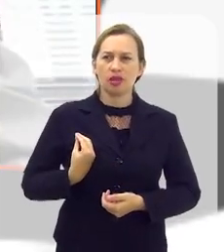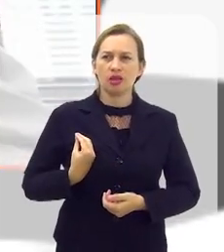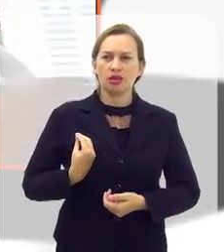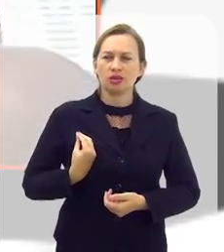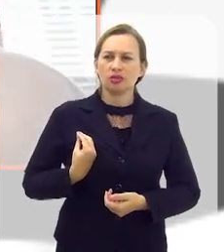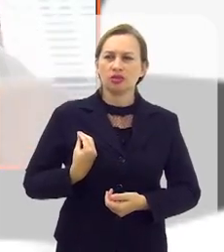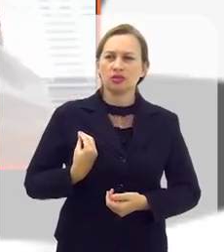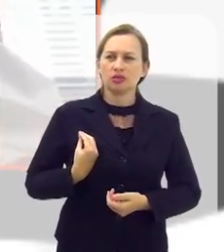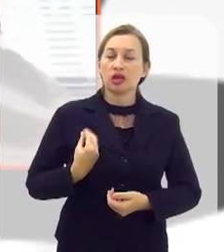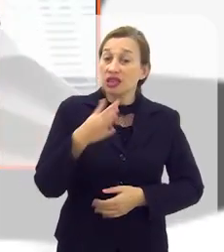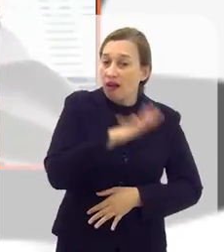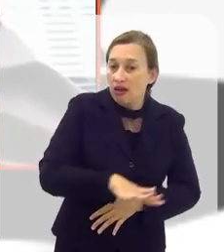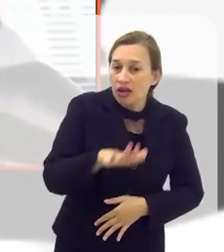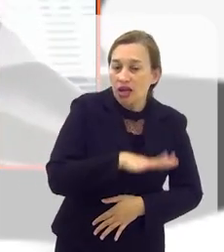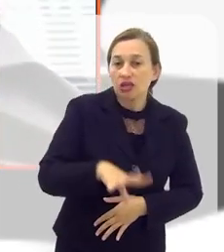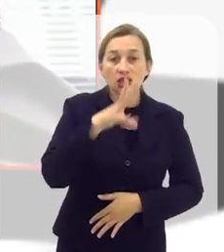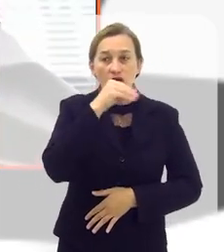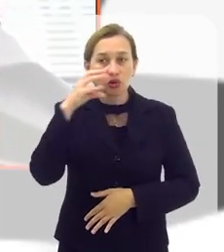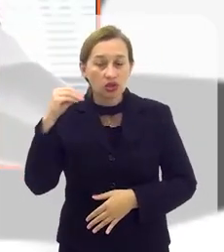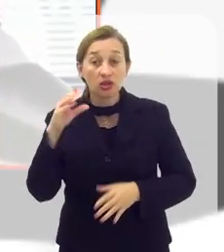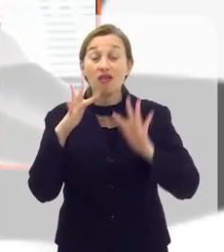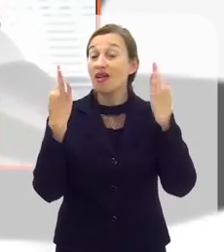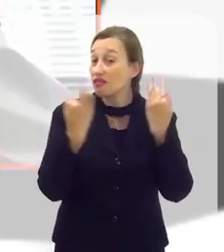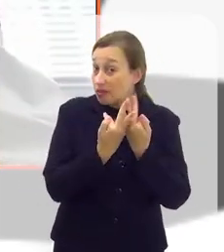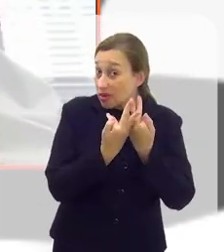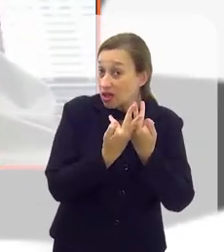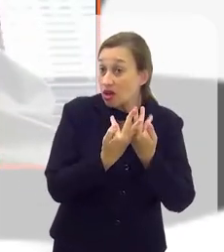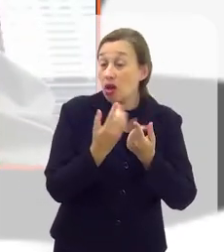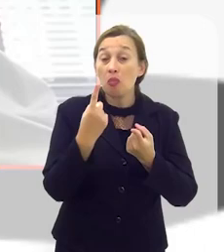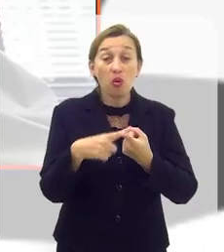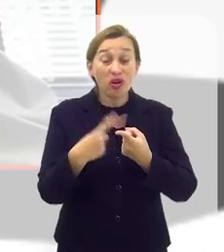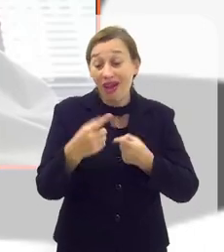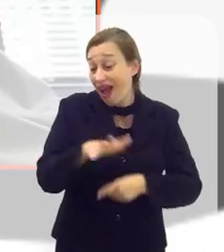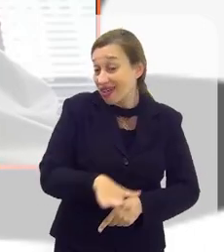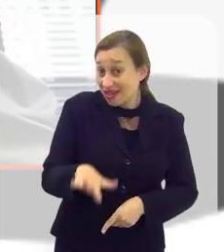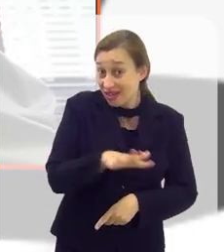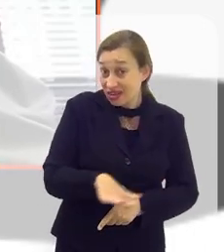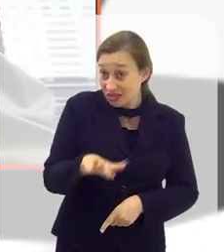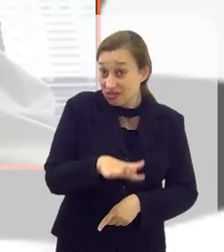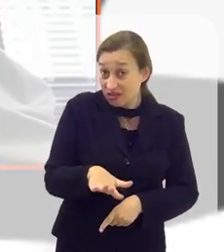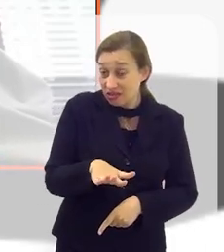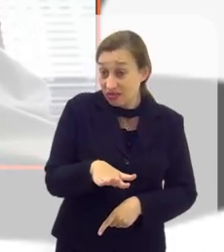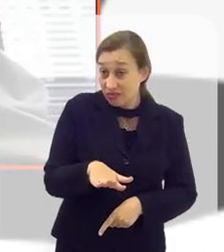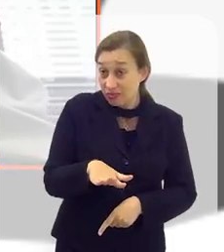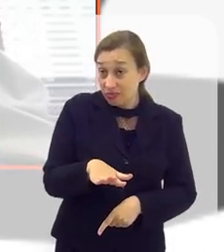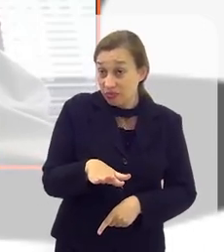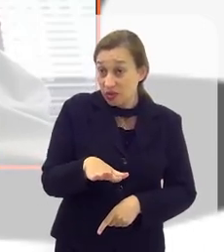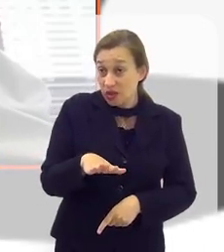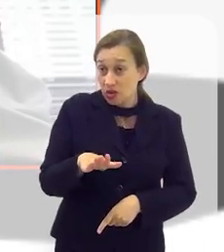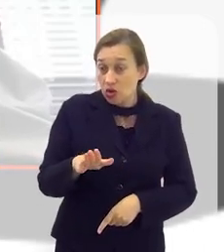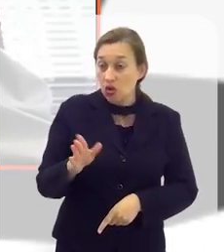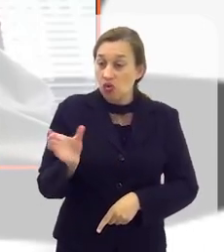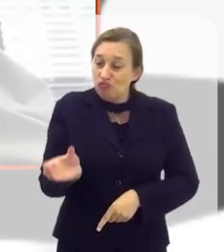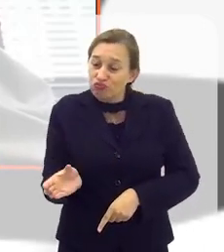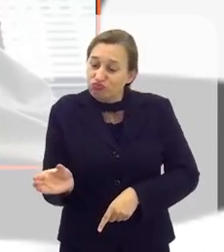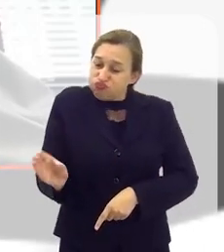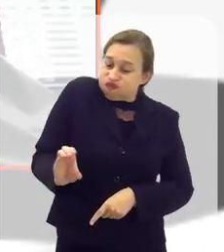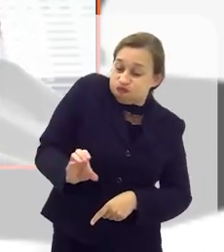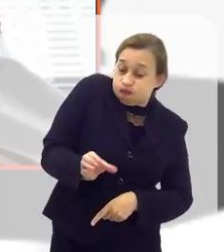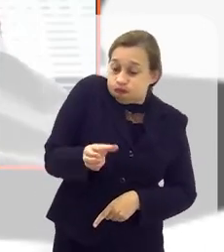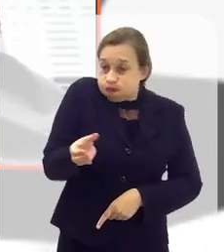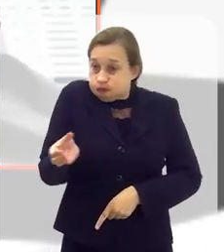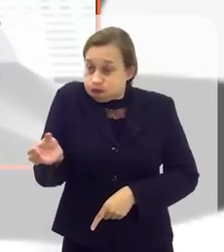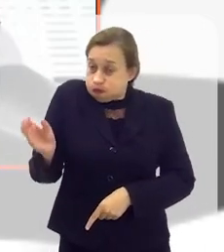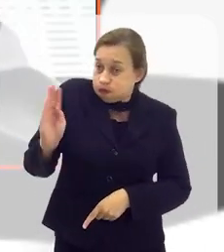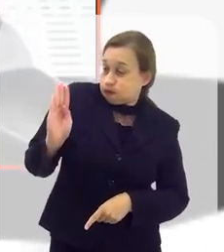da criança e do adolescente e da família, porque a criança com um desvio grande